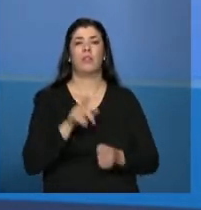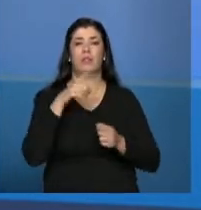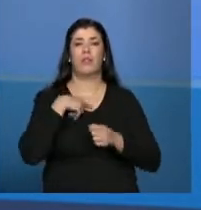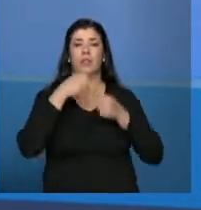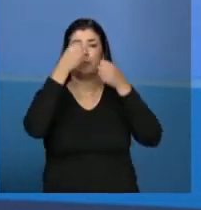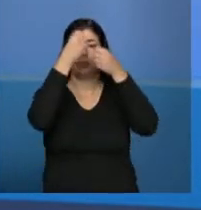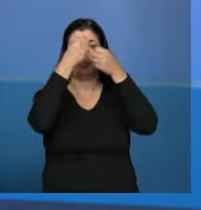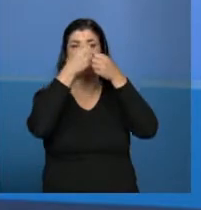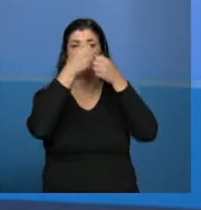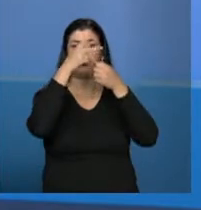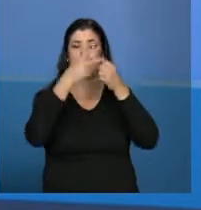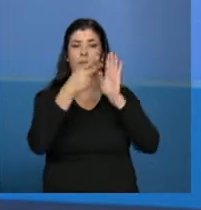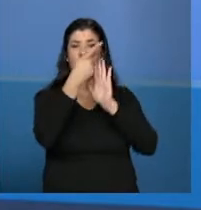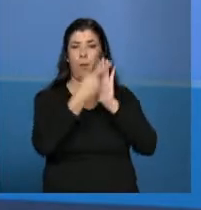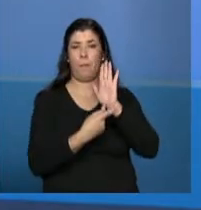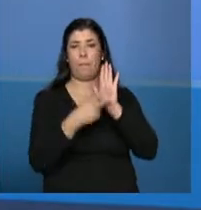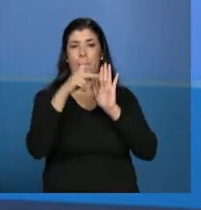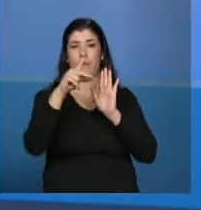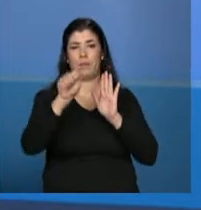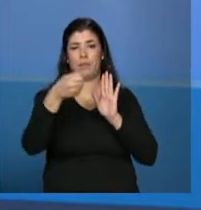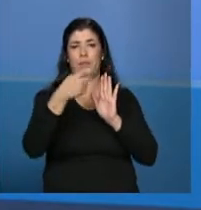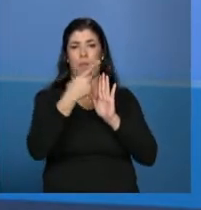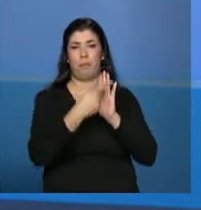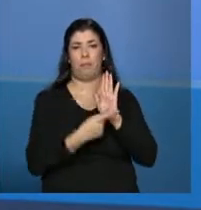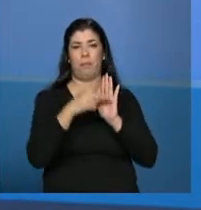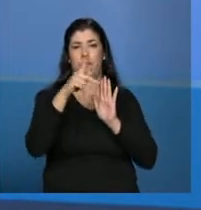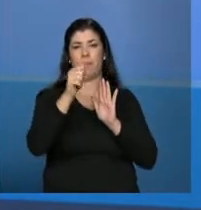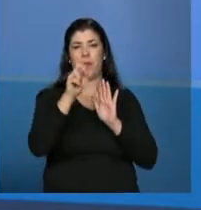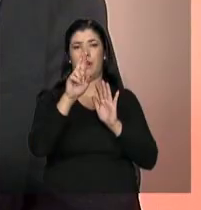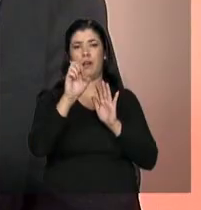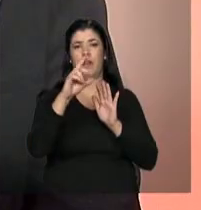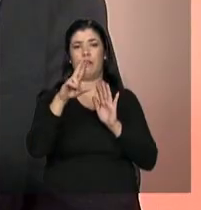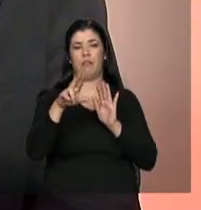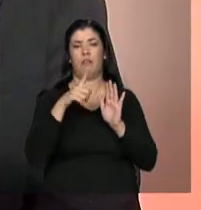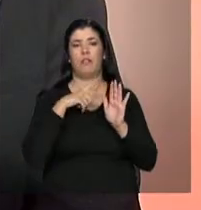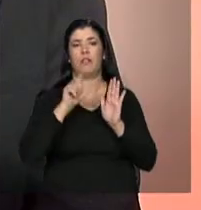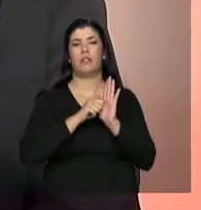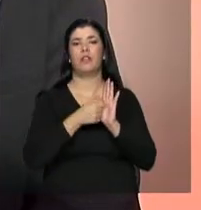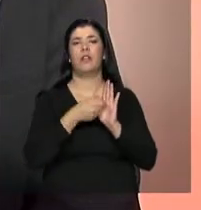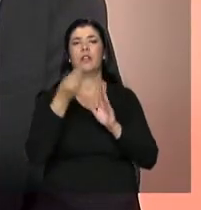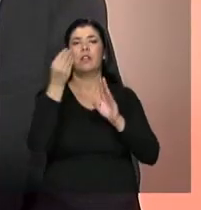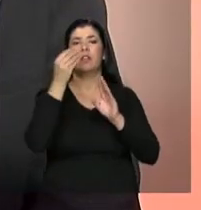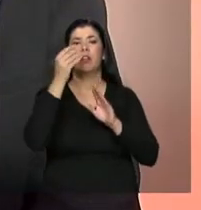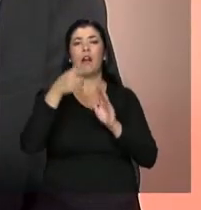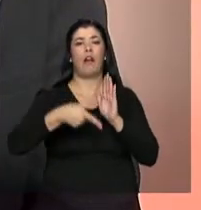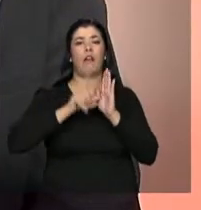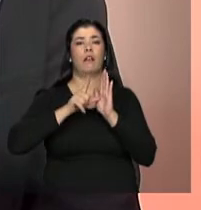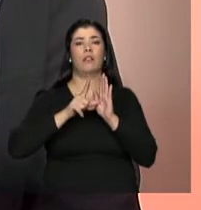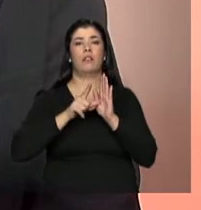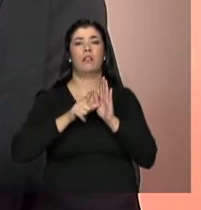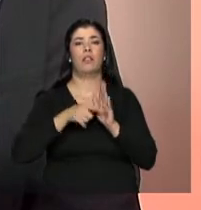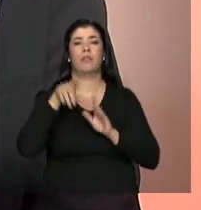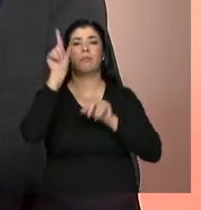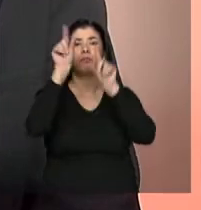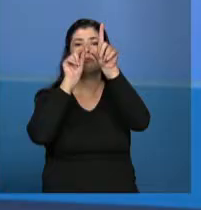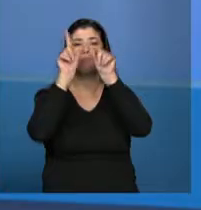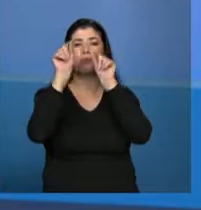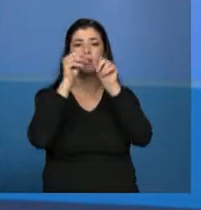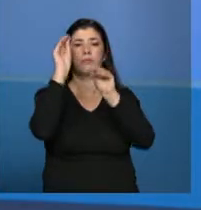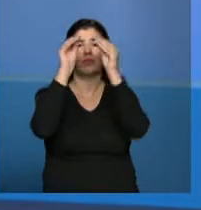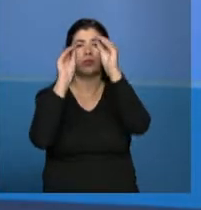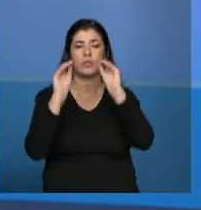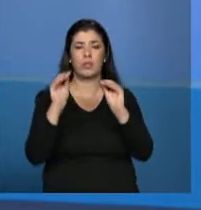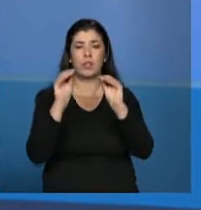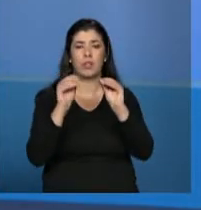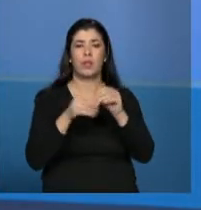essa visita, porque o questionário é muito fechado. Ele traz opções de múltiplas escolhas, que o sistema já coloca essas opções ali. Então, no parecer,